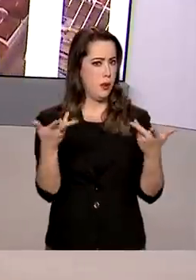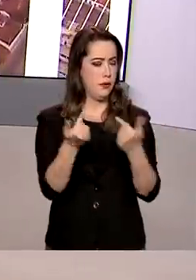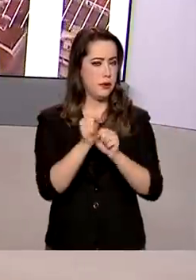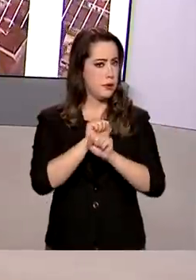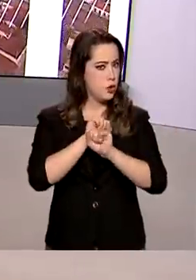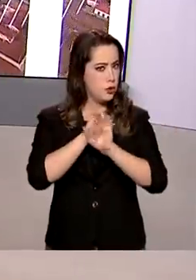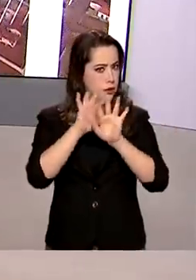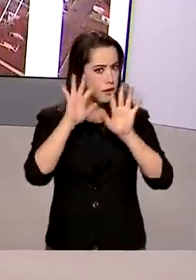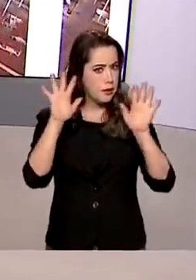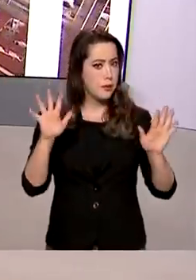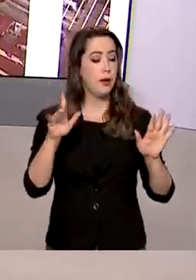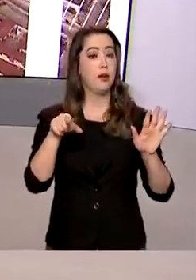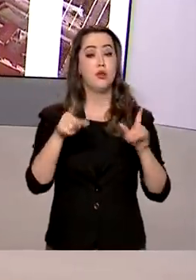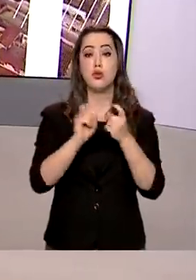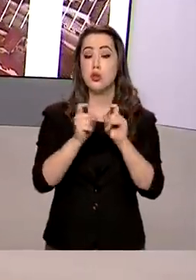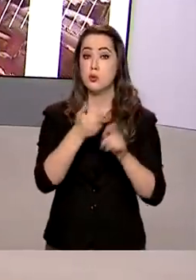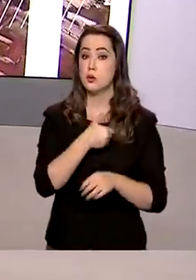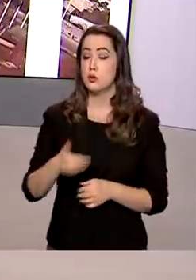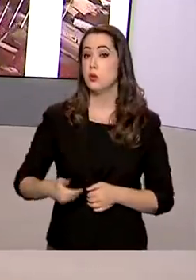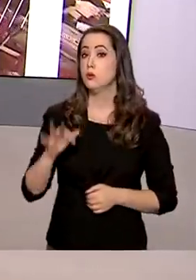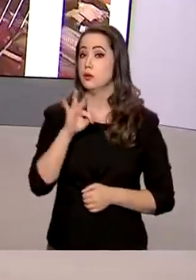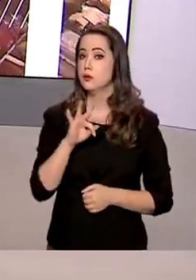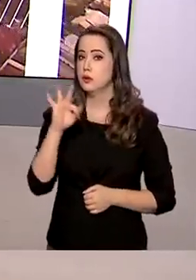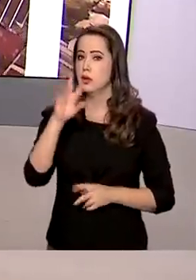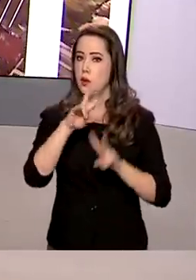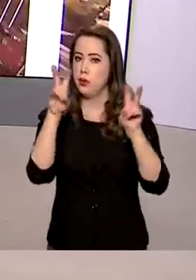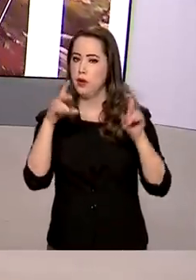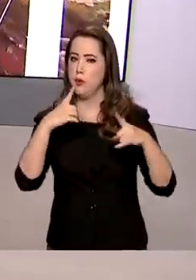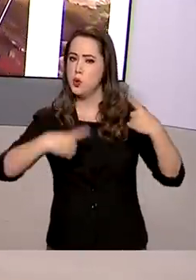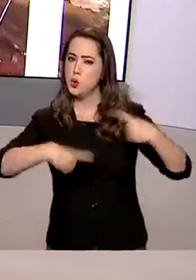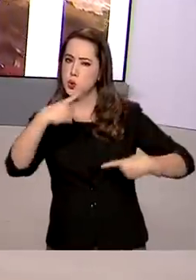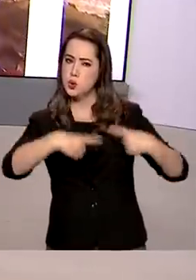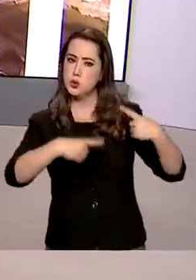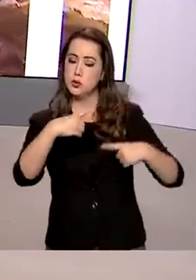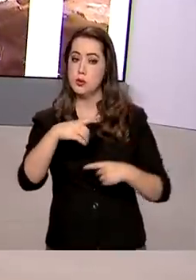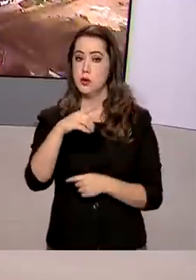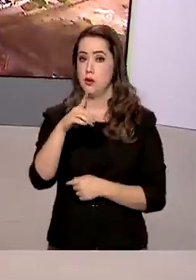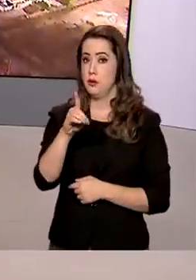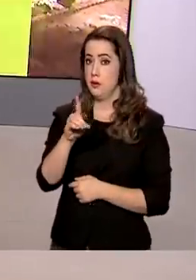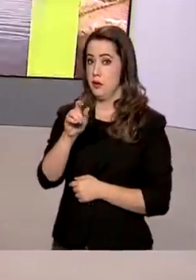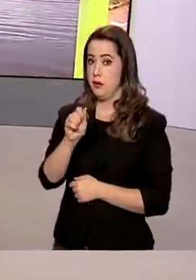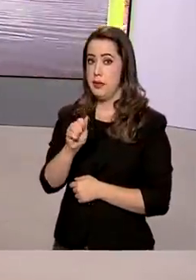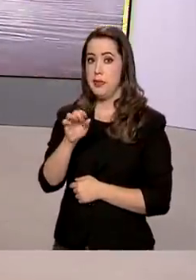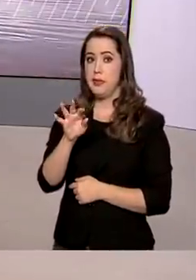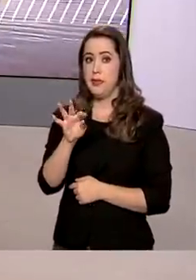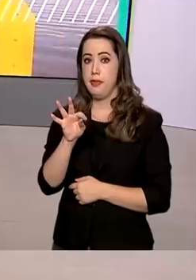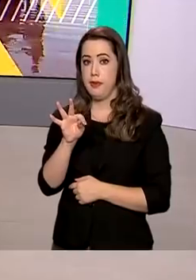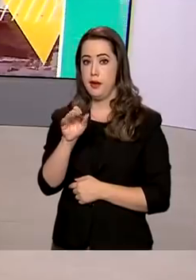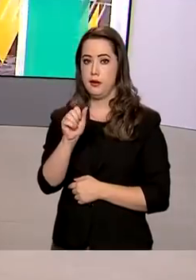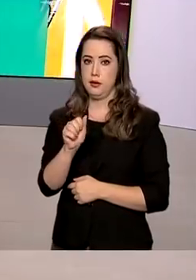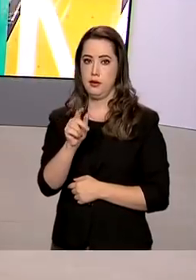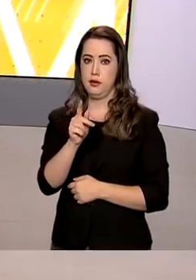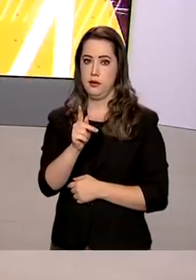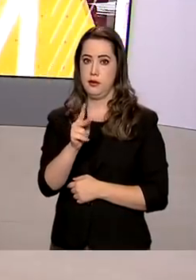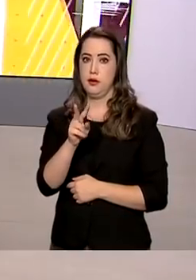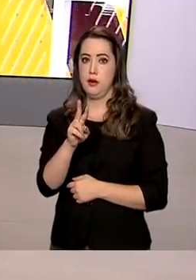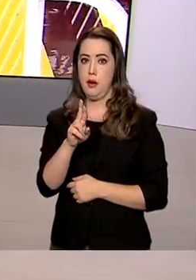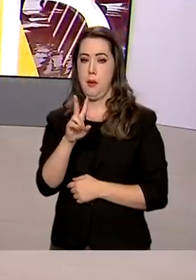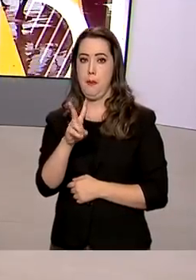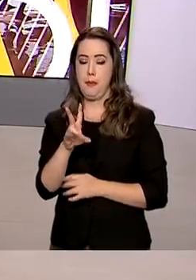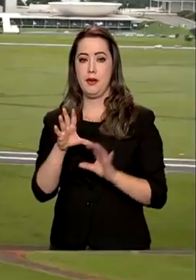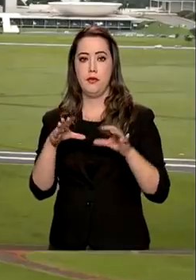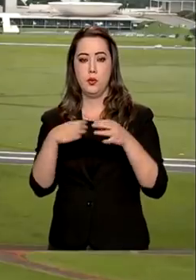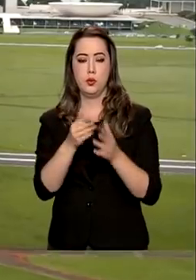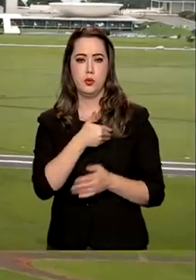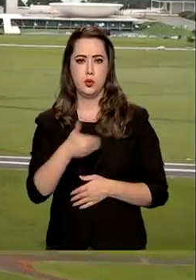transparente da administração pública federal foi tema de um debate promovido pela Data Preve e a Rede Governança Brasil.